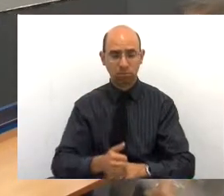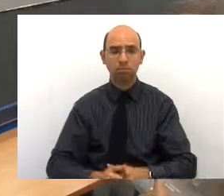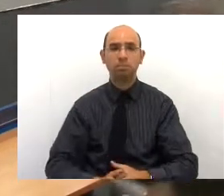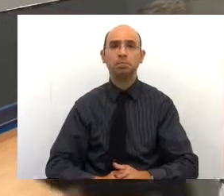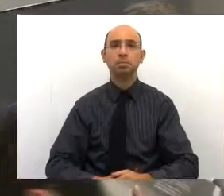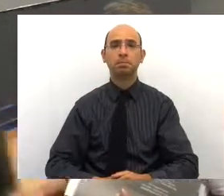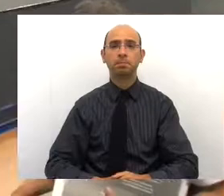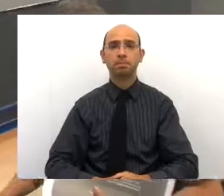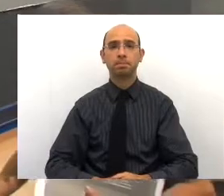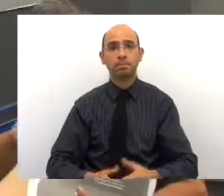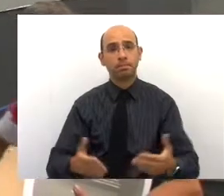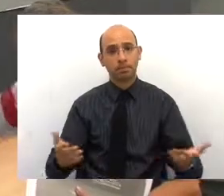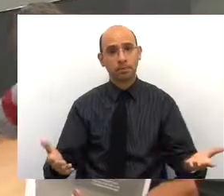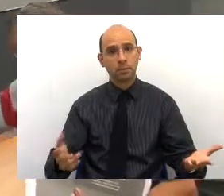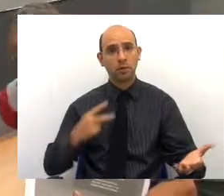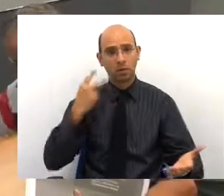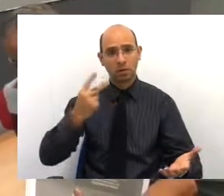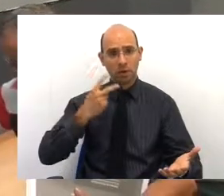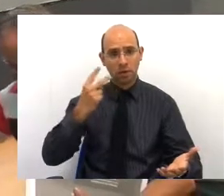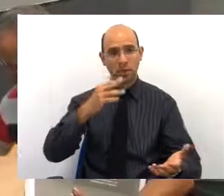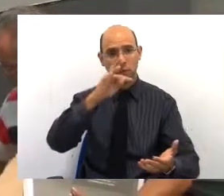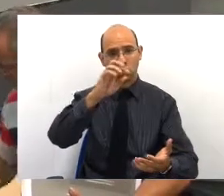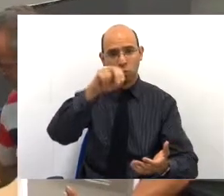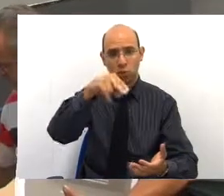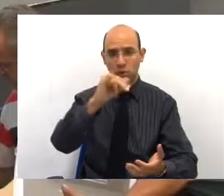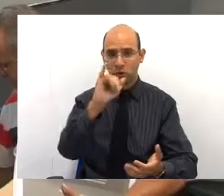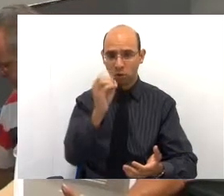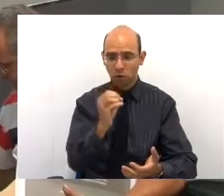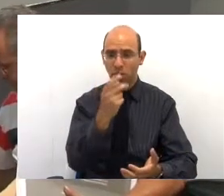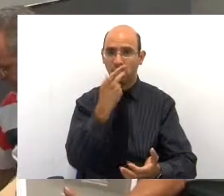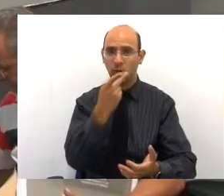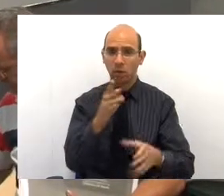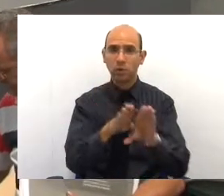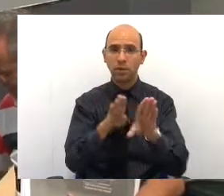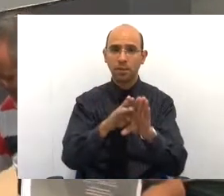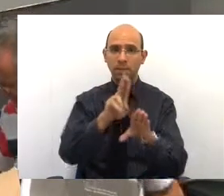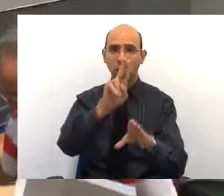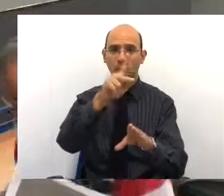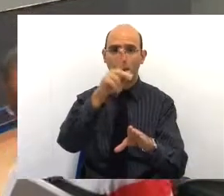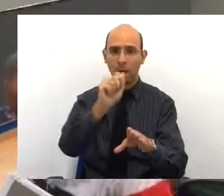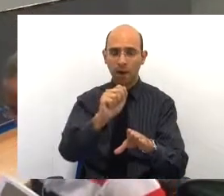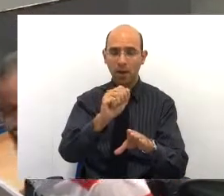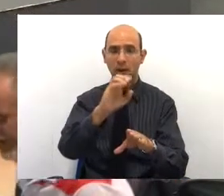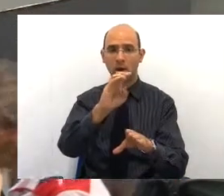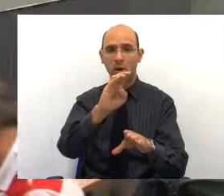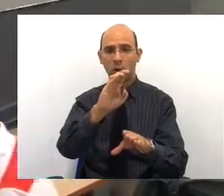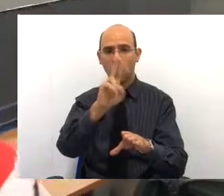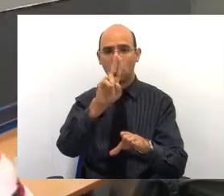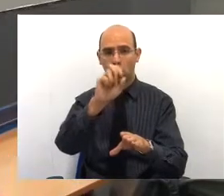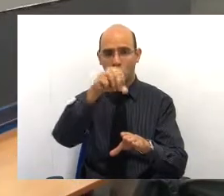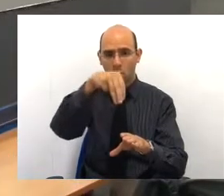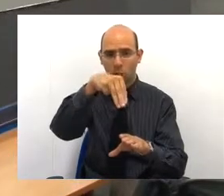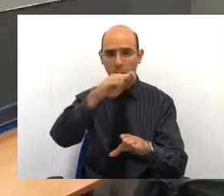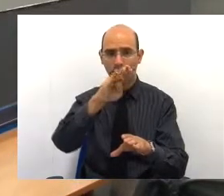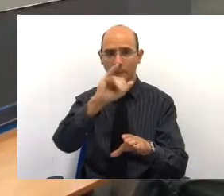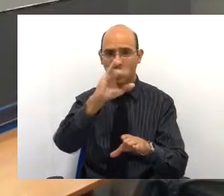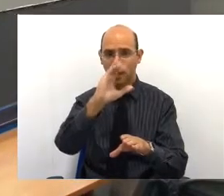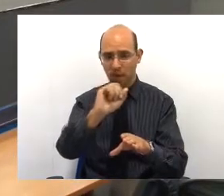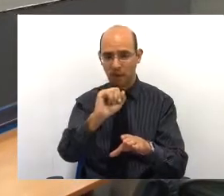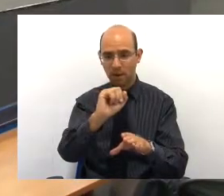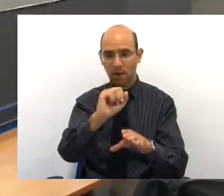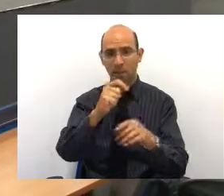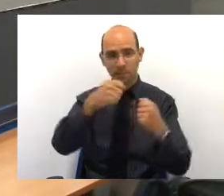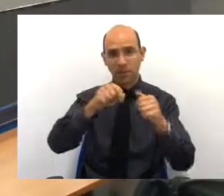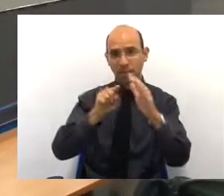Bom, o vereador Toninho da farmácia perguntou da UPA com Bica, essa pergunta nós temos que fazer para a